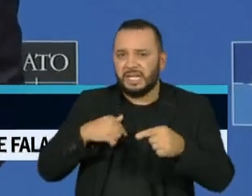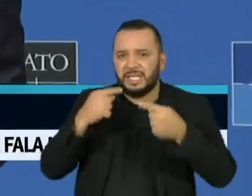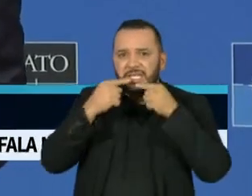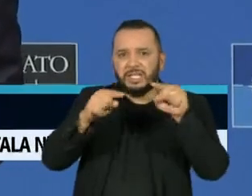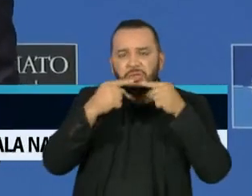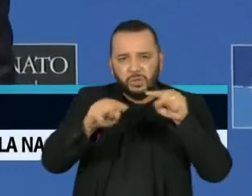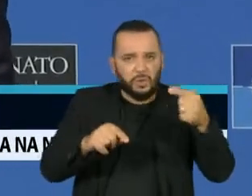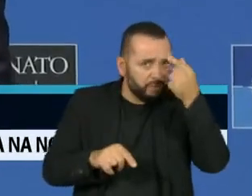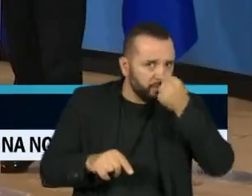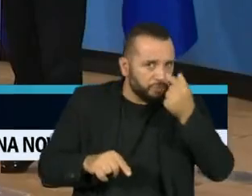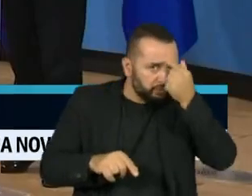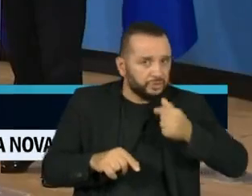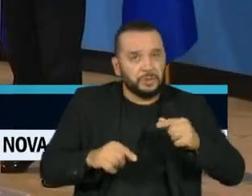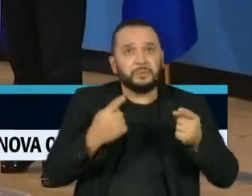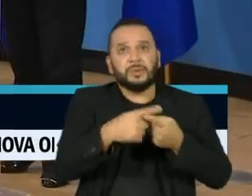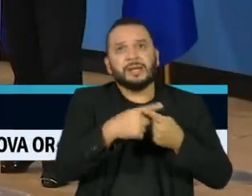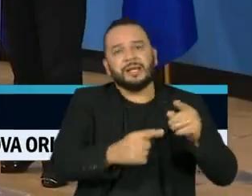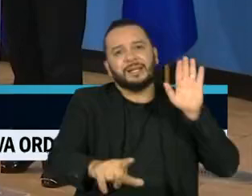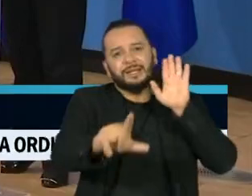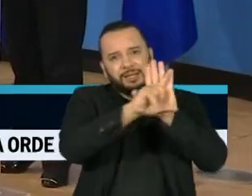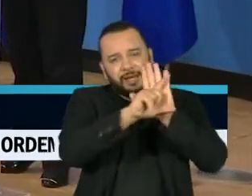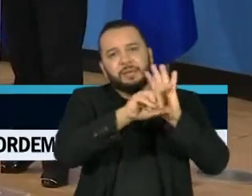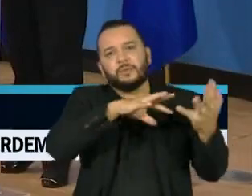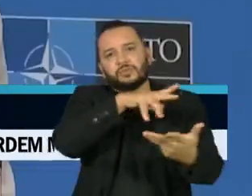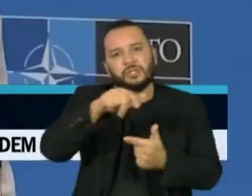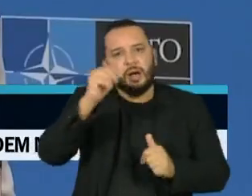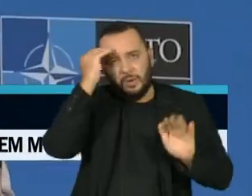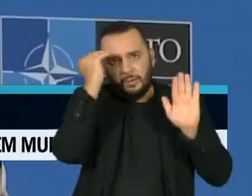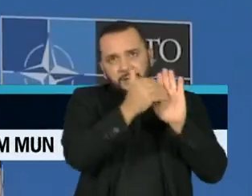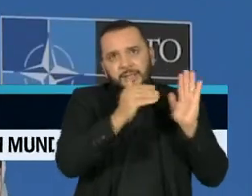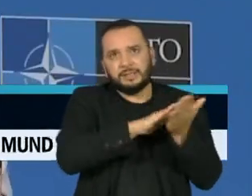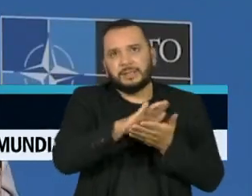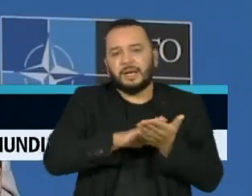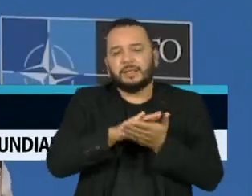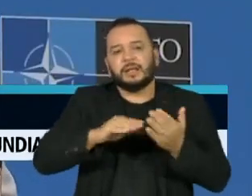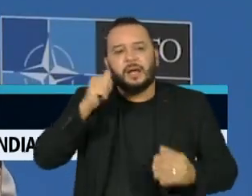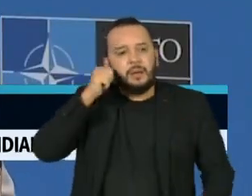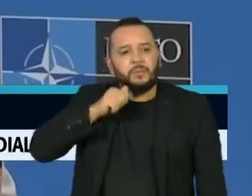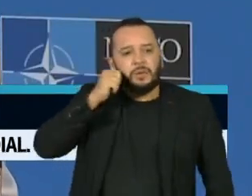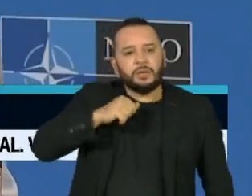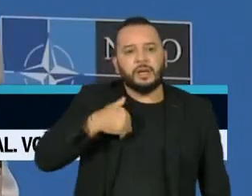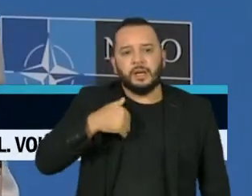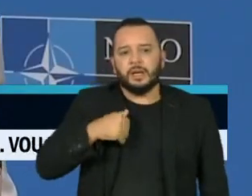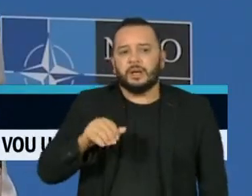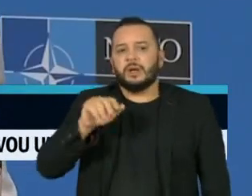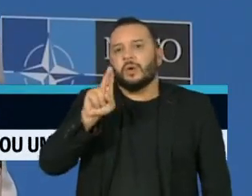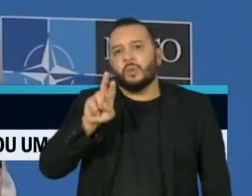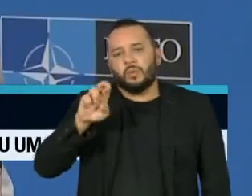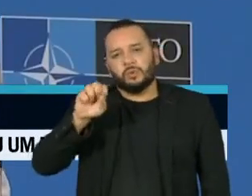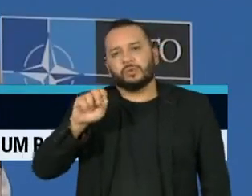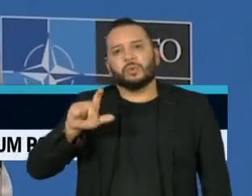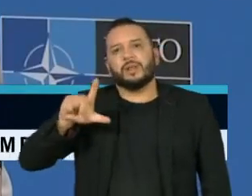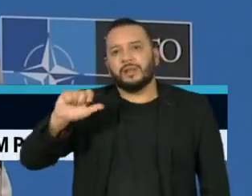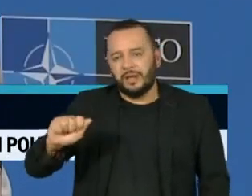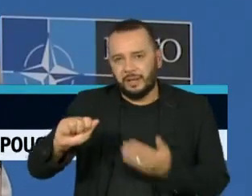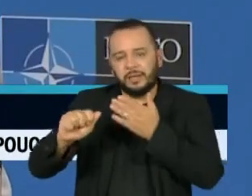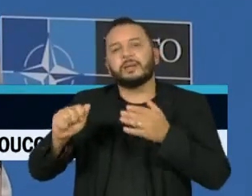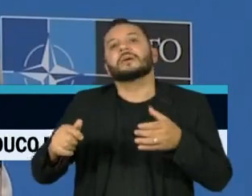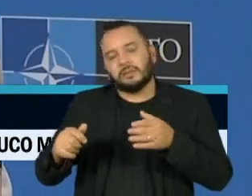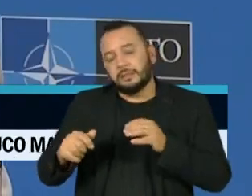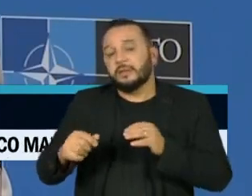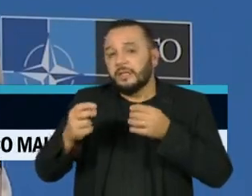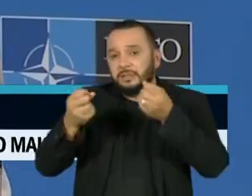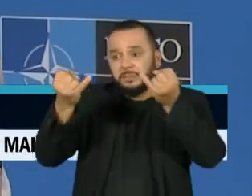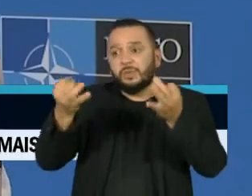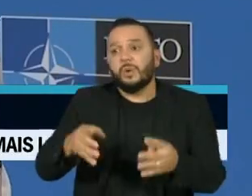às leis internacionais. Já a presidente da Comissão Europeia, Ursula von der Leyen, garantiu que o bloco não deixará que